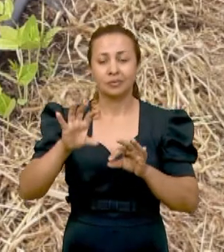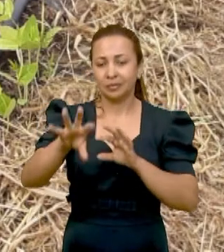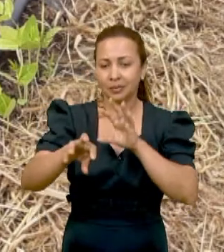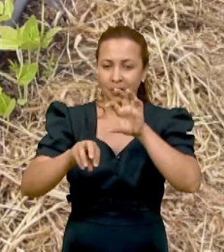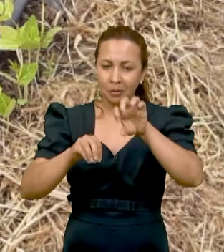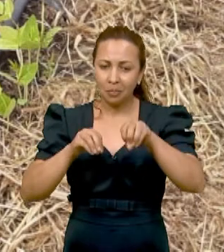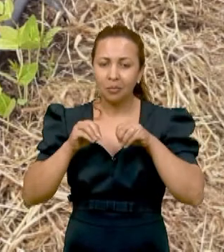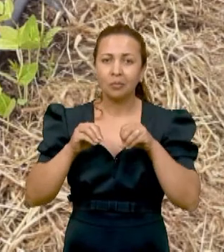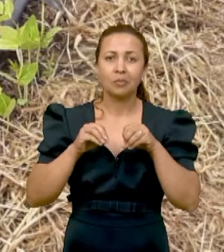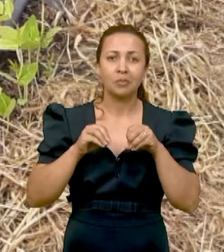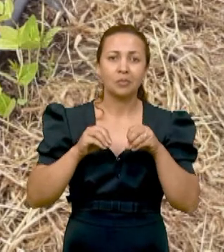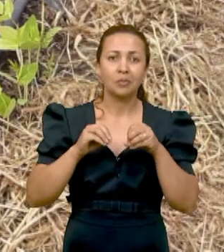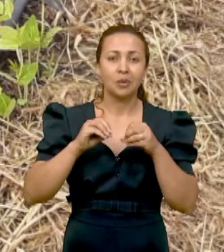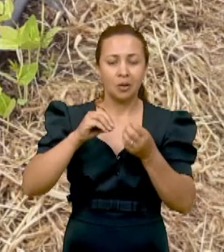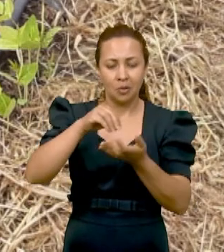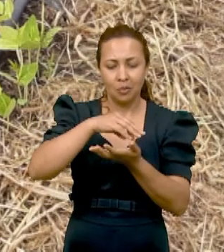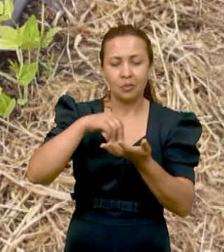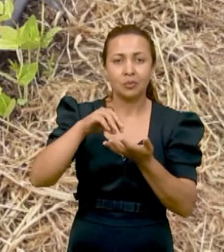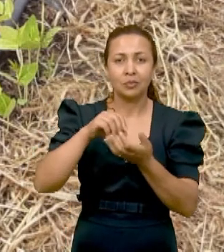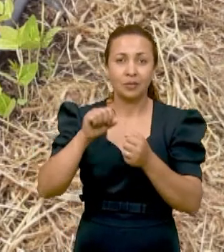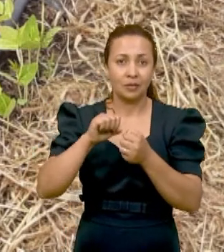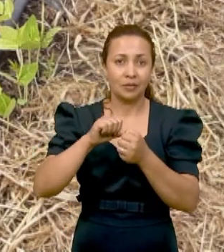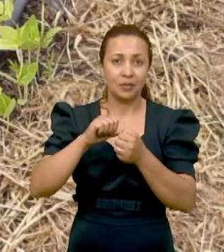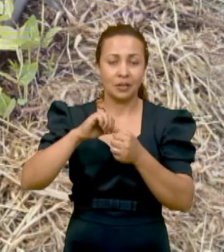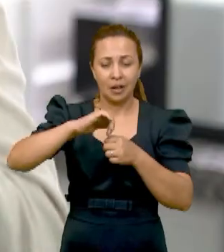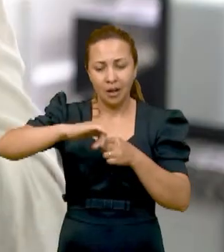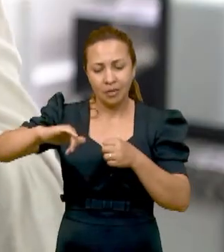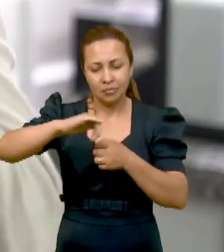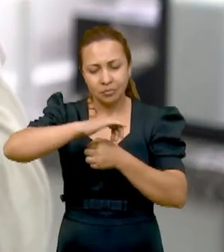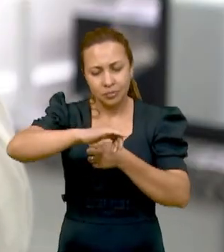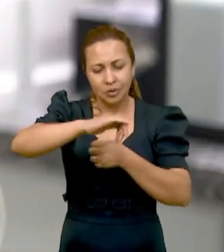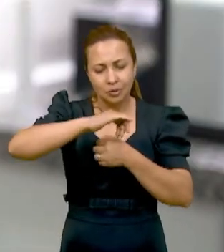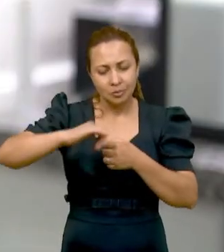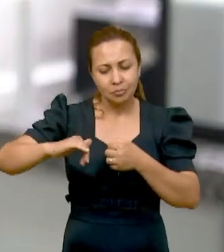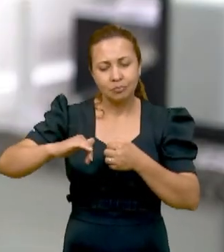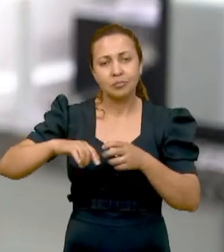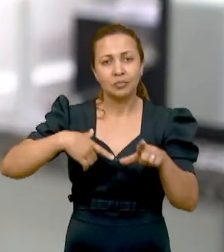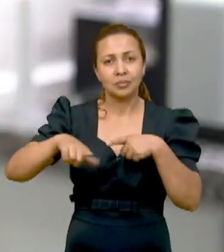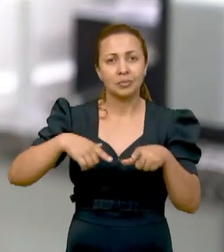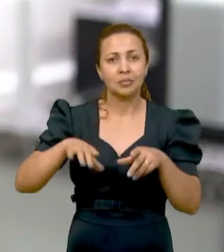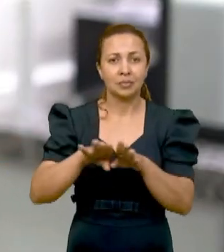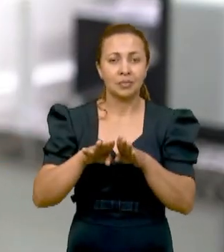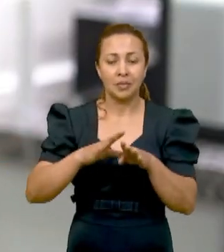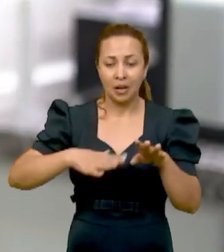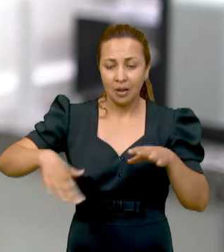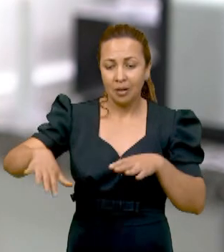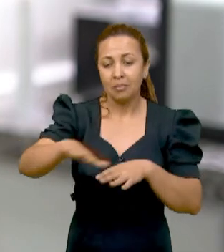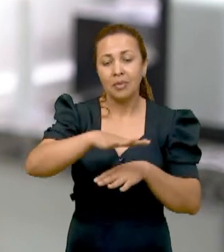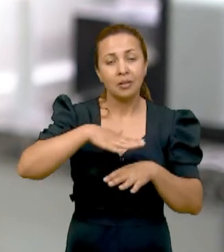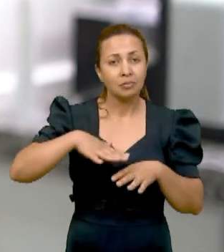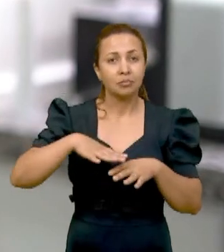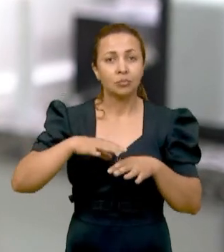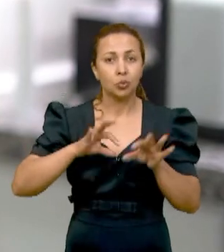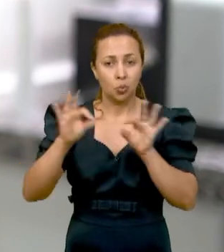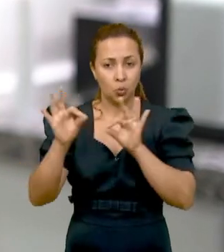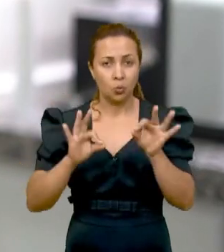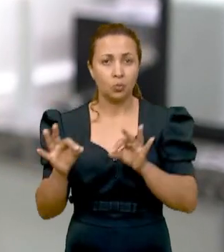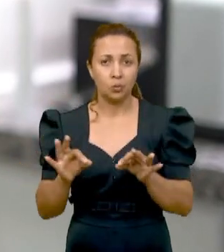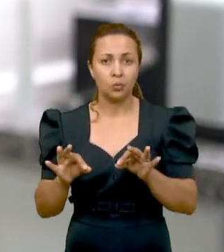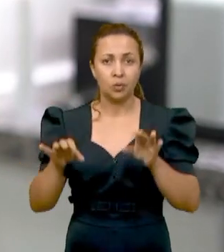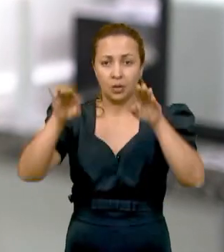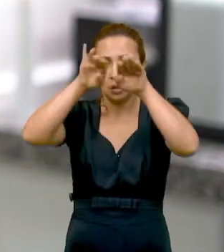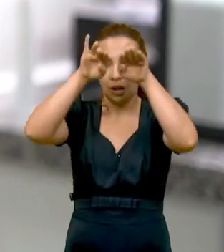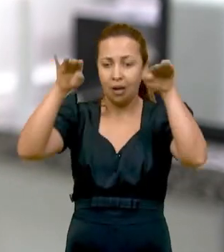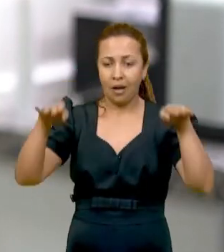esses materiais, estamos fazendo triagem, trabalhando novamente em ambiente controlado, tanto na